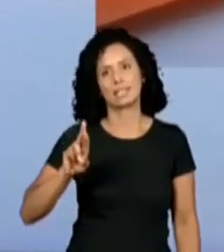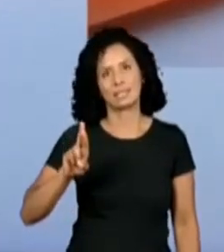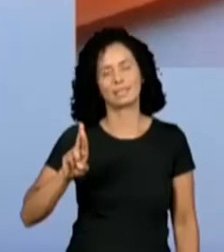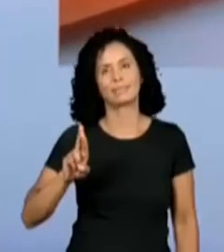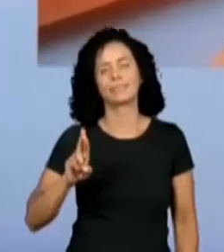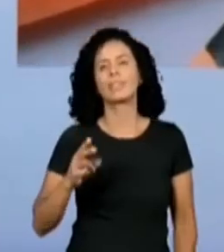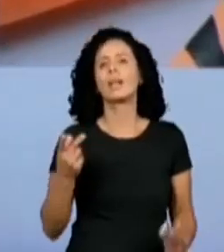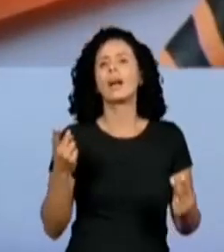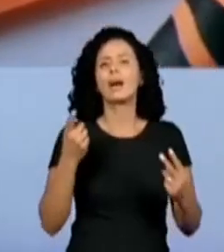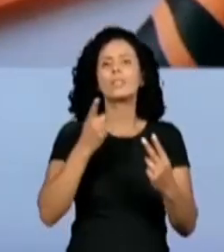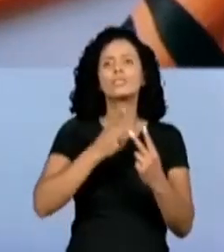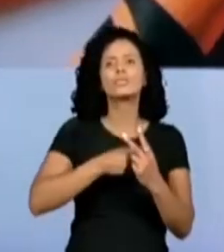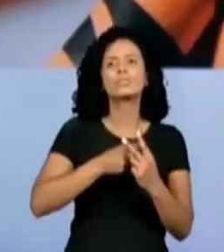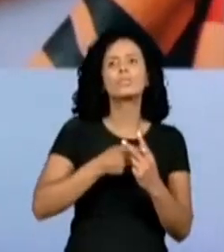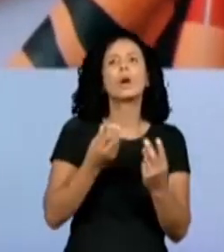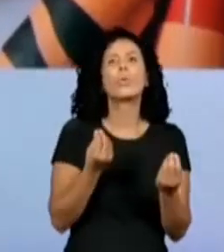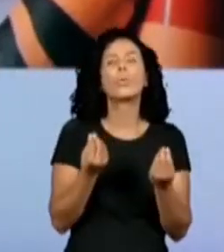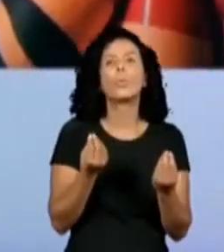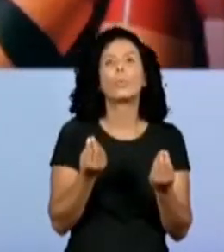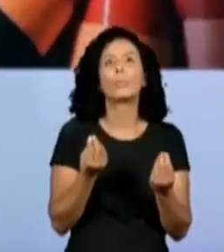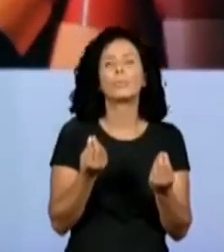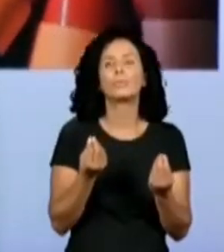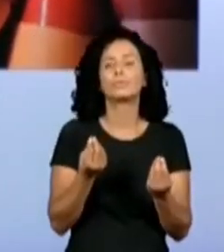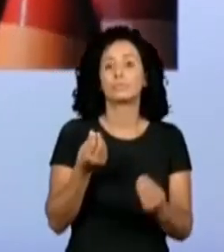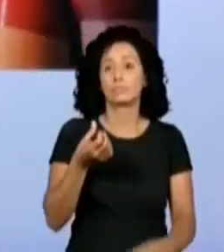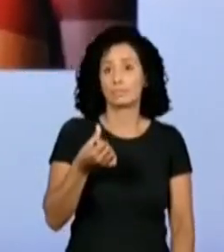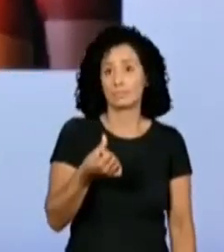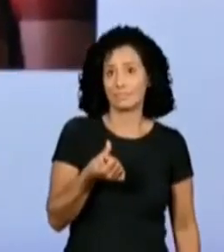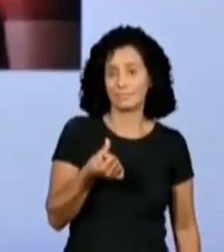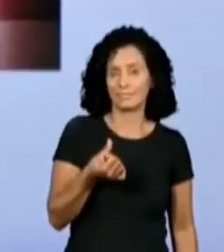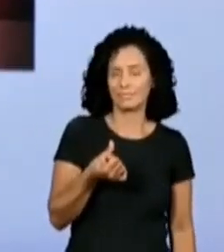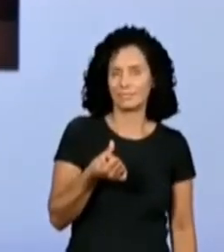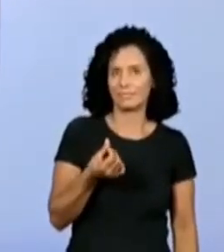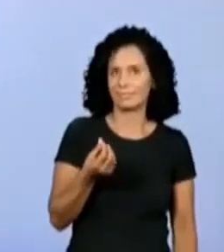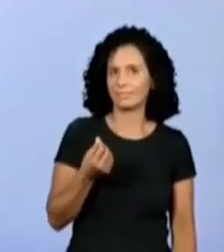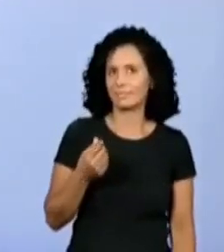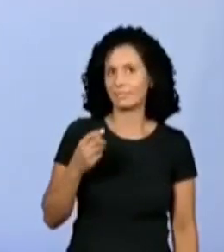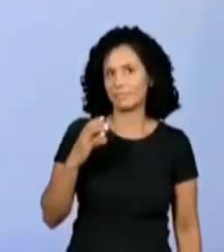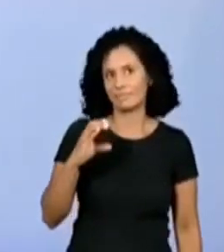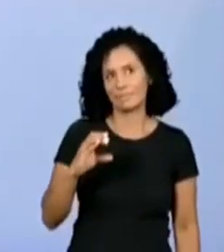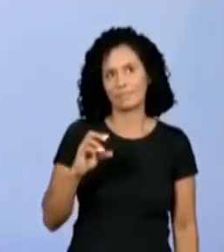giz de cera. Então, giz de cera, crayon. Vamos ver se é assim mesmo?